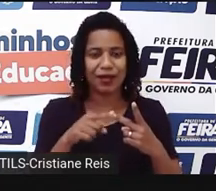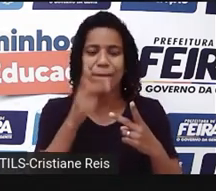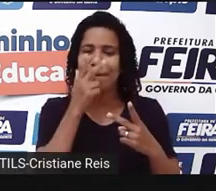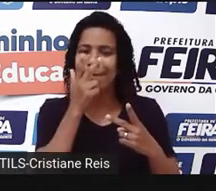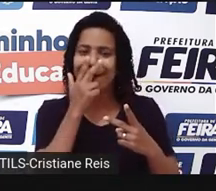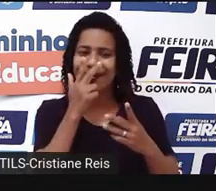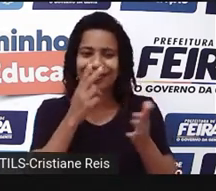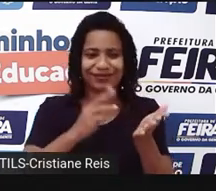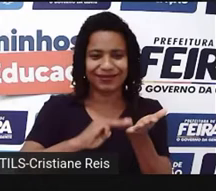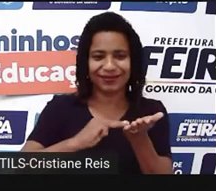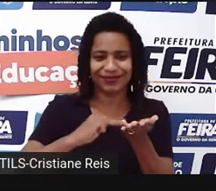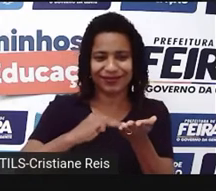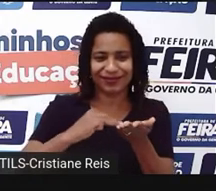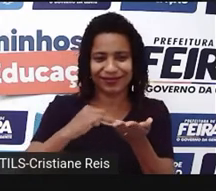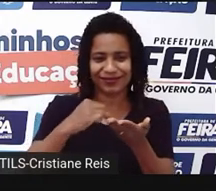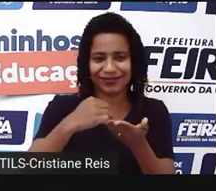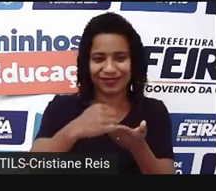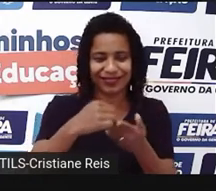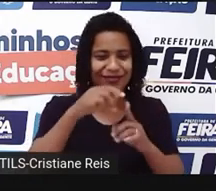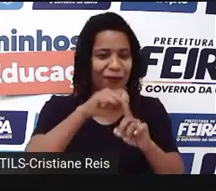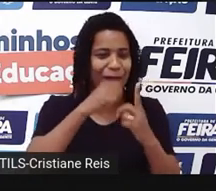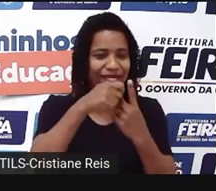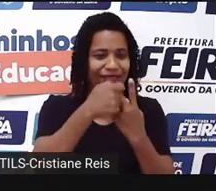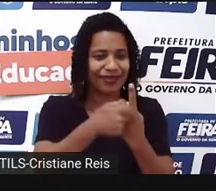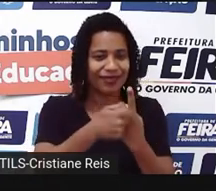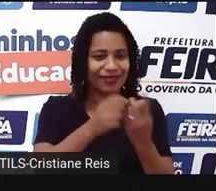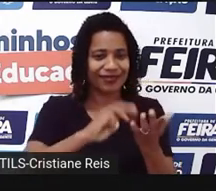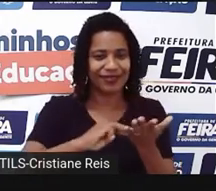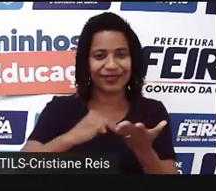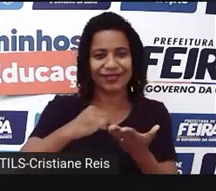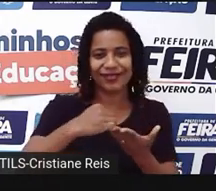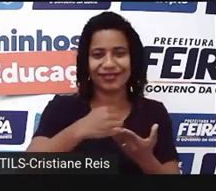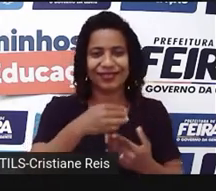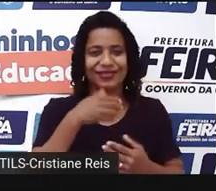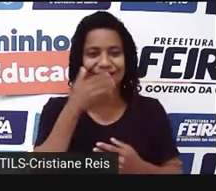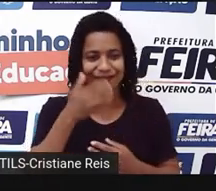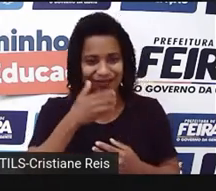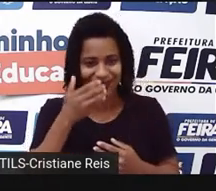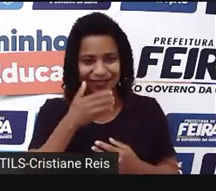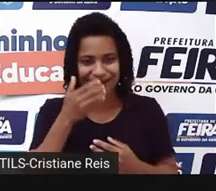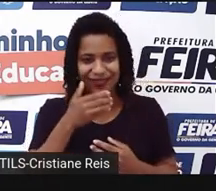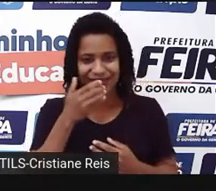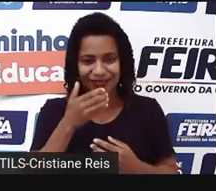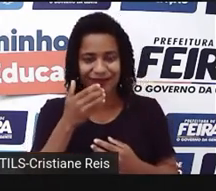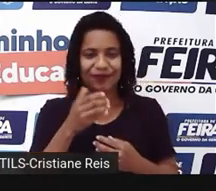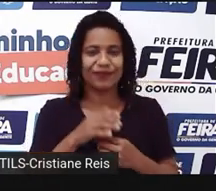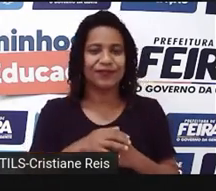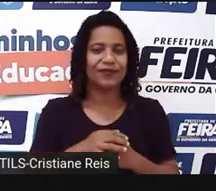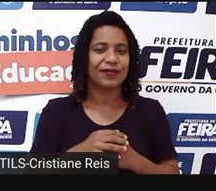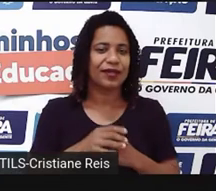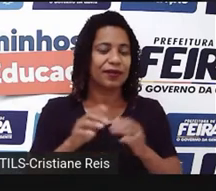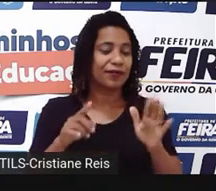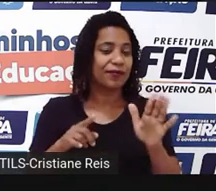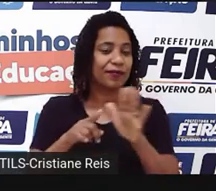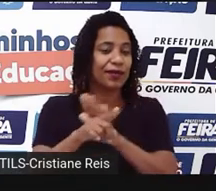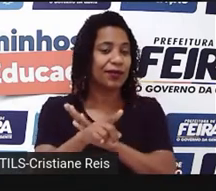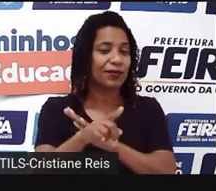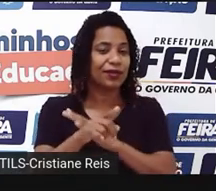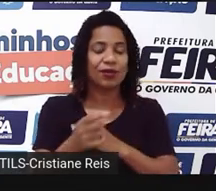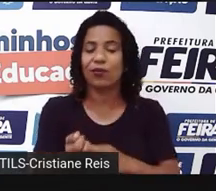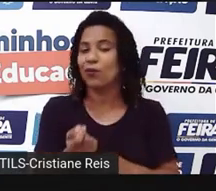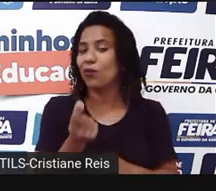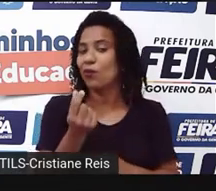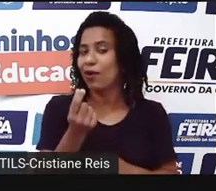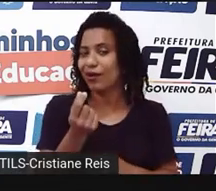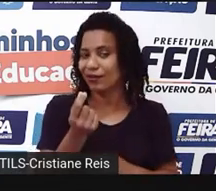com a banana real com recheio de maçã. Então, gente clica aqui no ícone e vamos procurar a pergunta para saber o preço desse